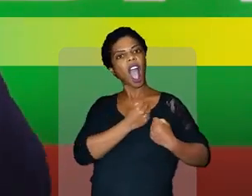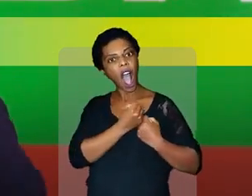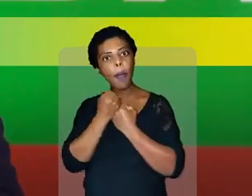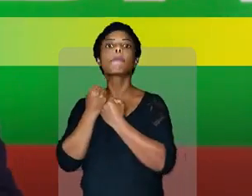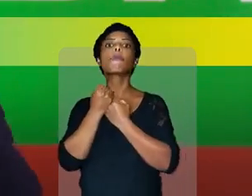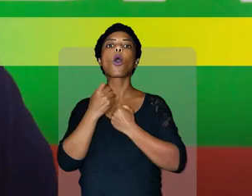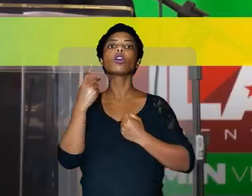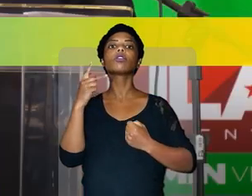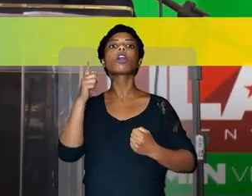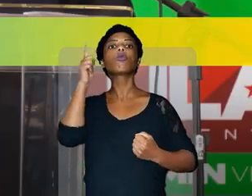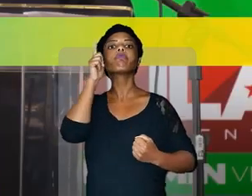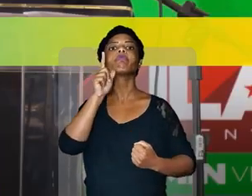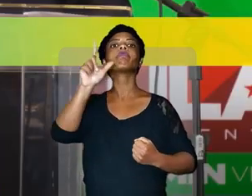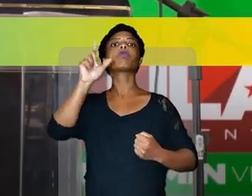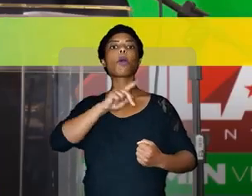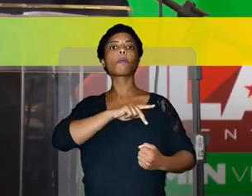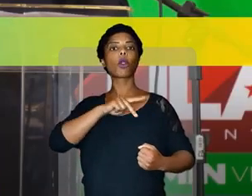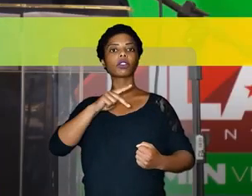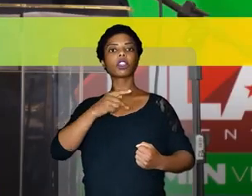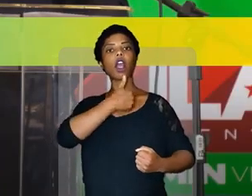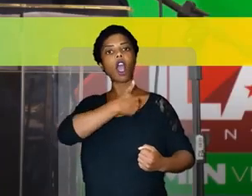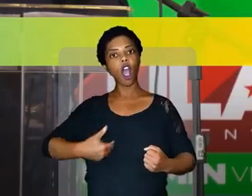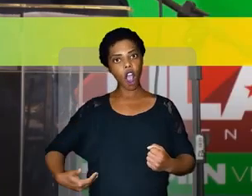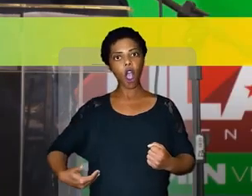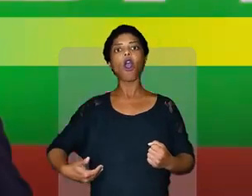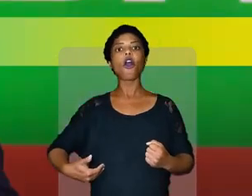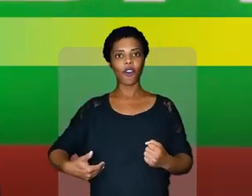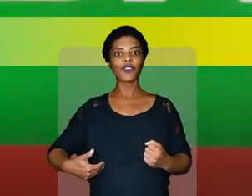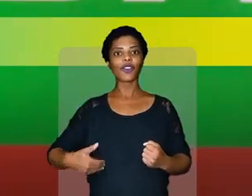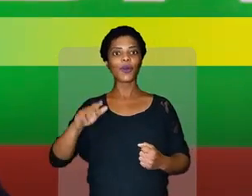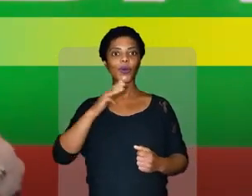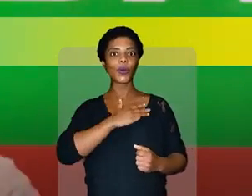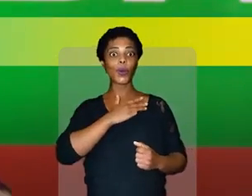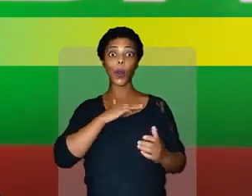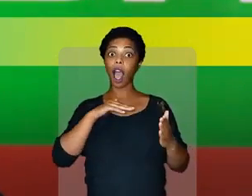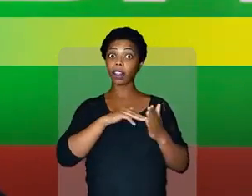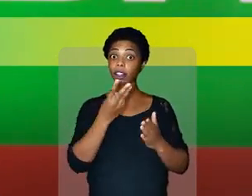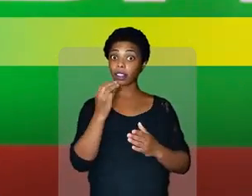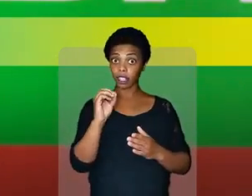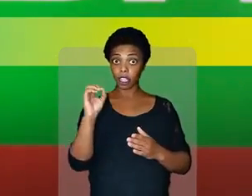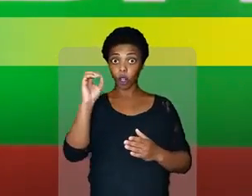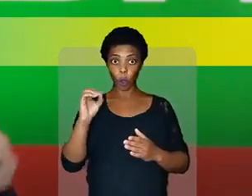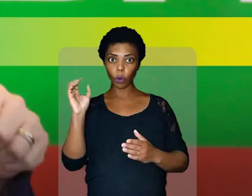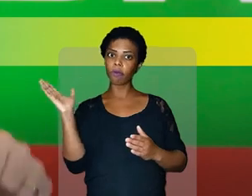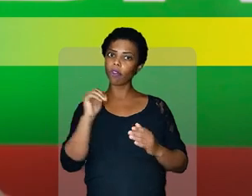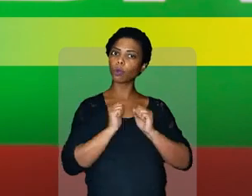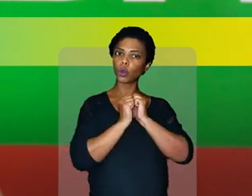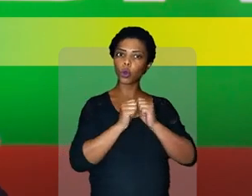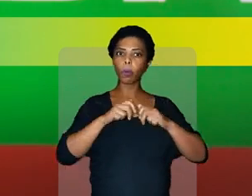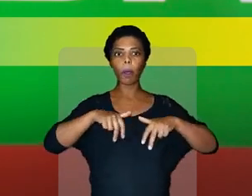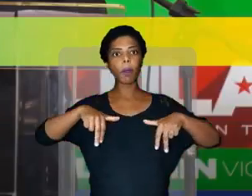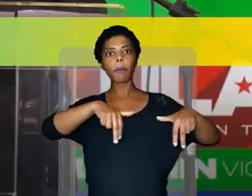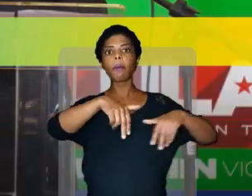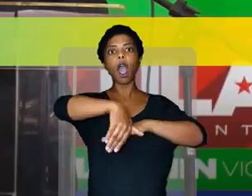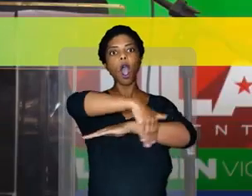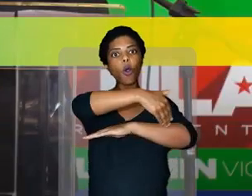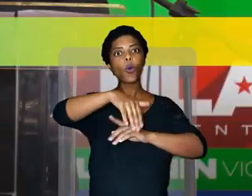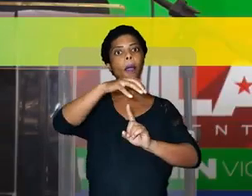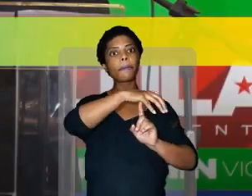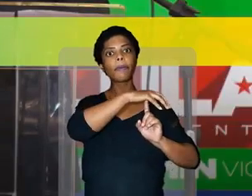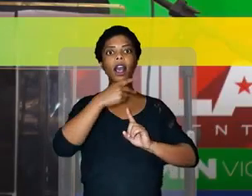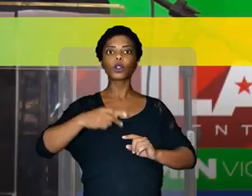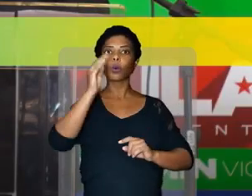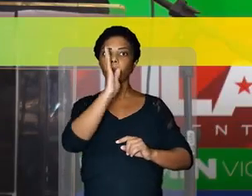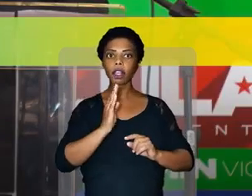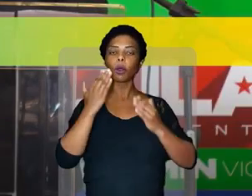total apoio à sua campanha e ao seu governo. Vamos juntos até 30 de outubro andar às ruas e às praças do